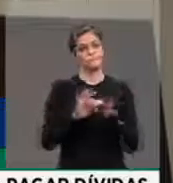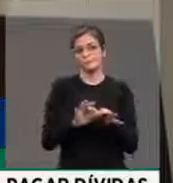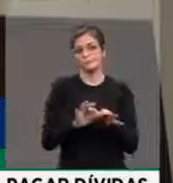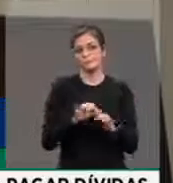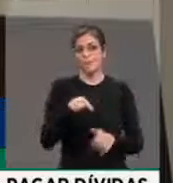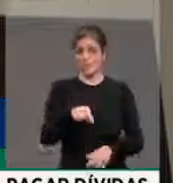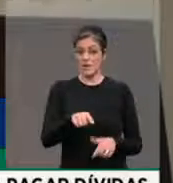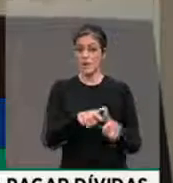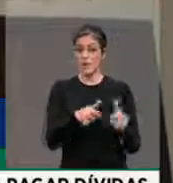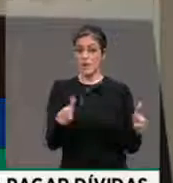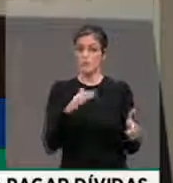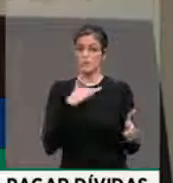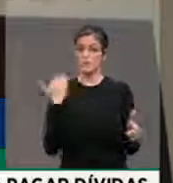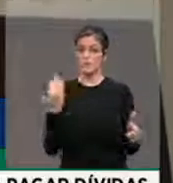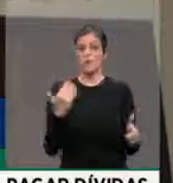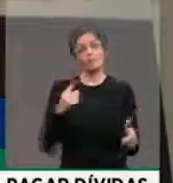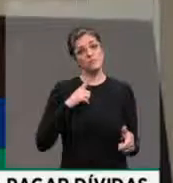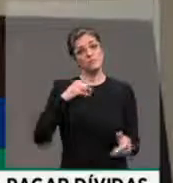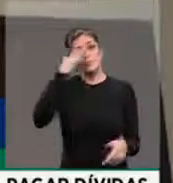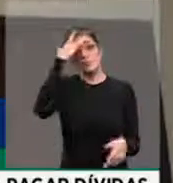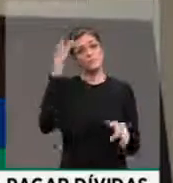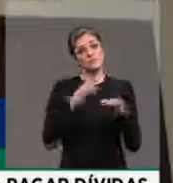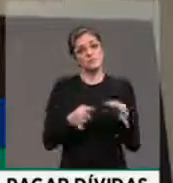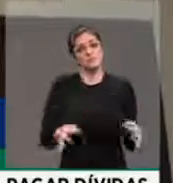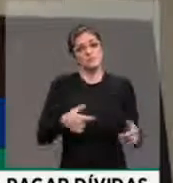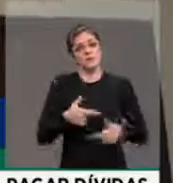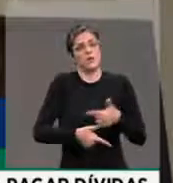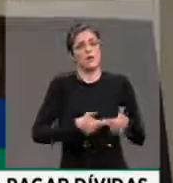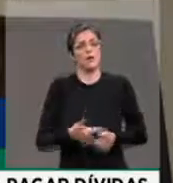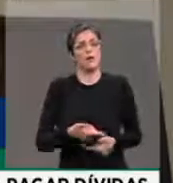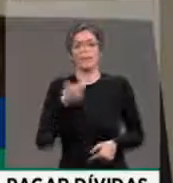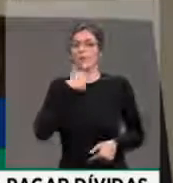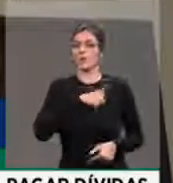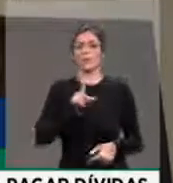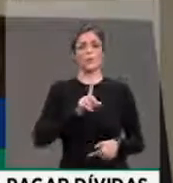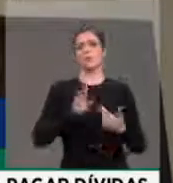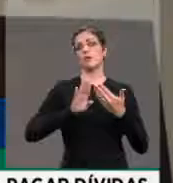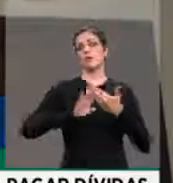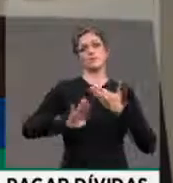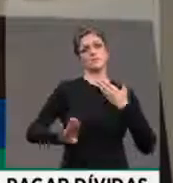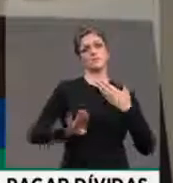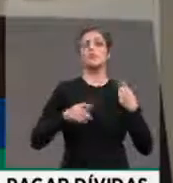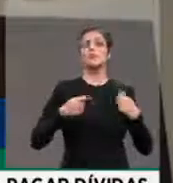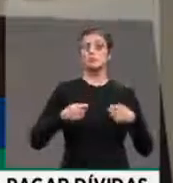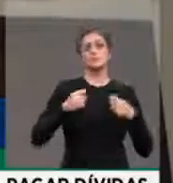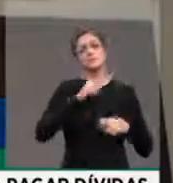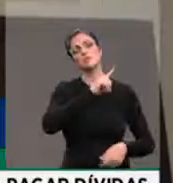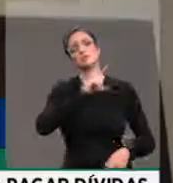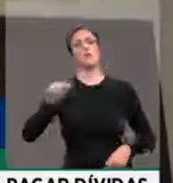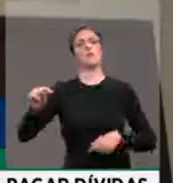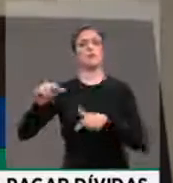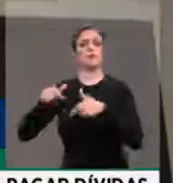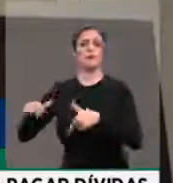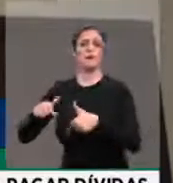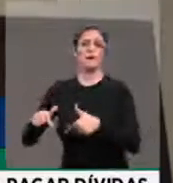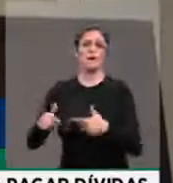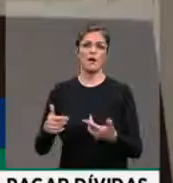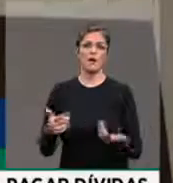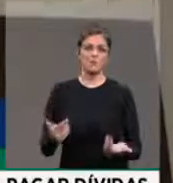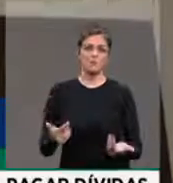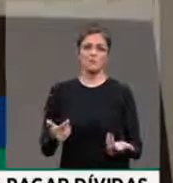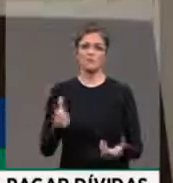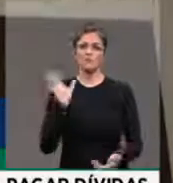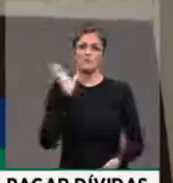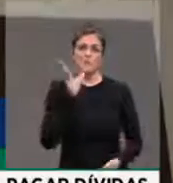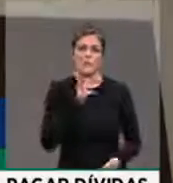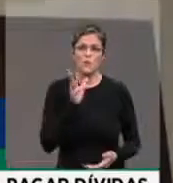maioria de famílias de trabalhadores, pessoas que não puderam fazer o isolamento, que tiveram que sair para trabalhar. Então, a demora no pagamento,